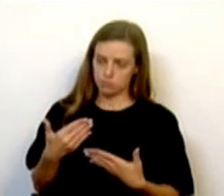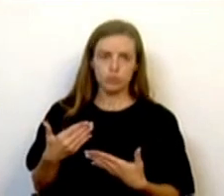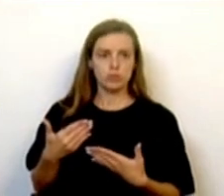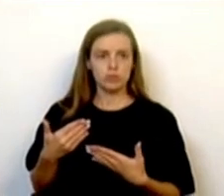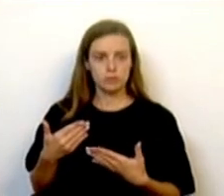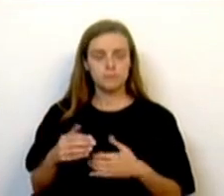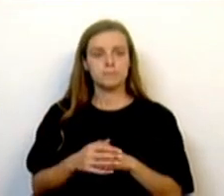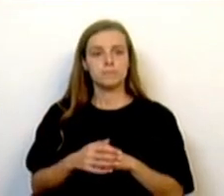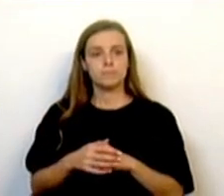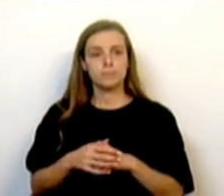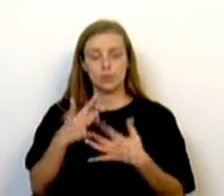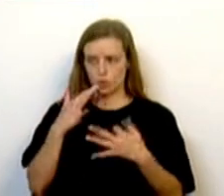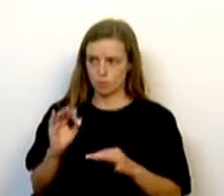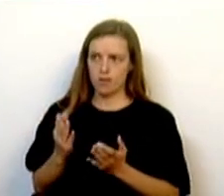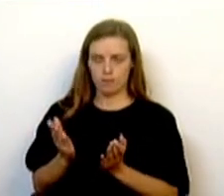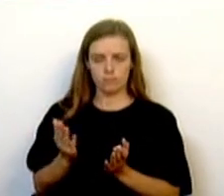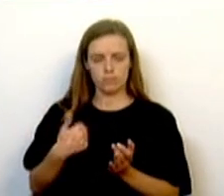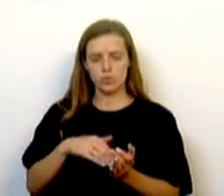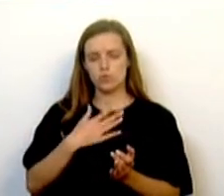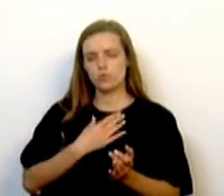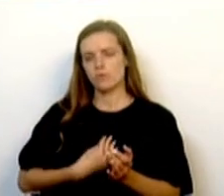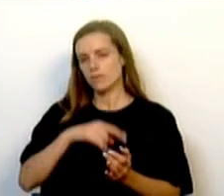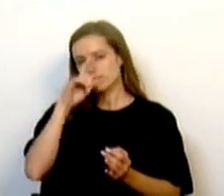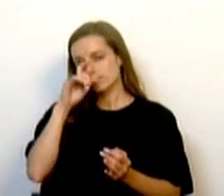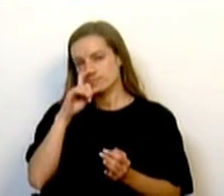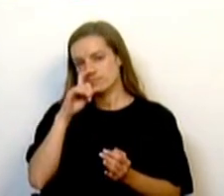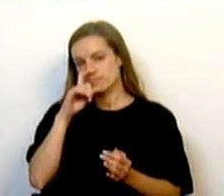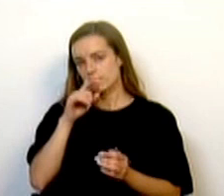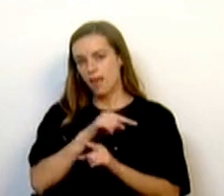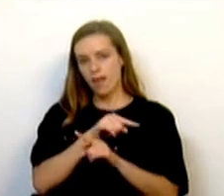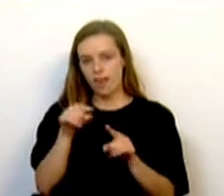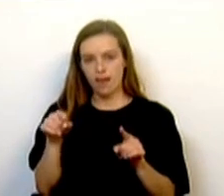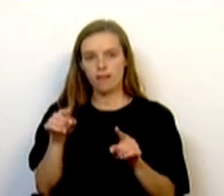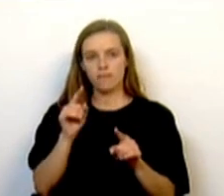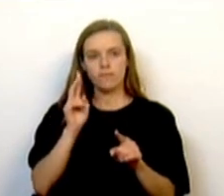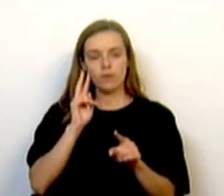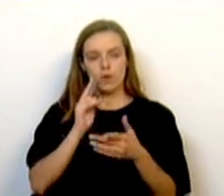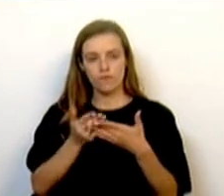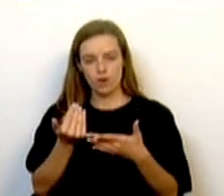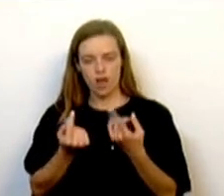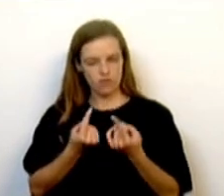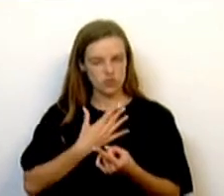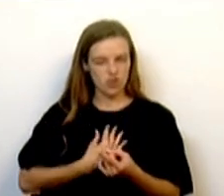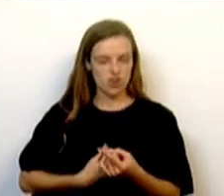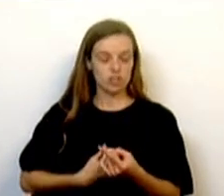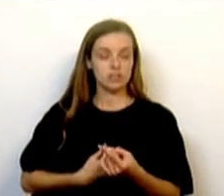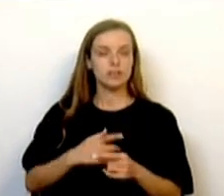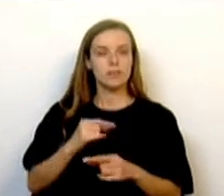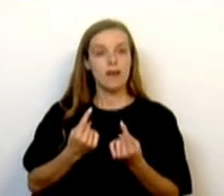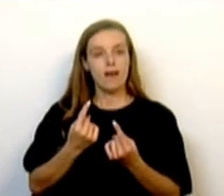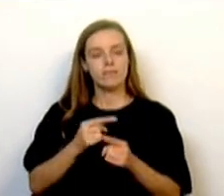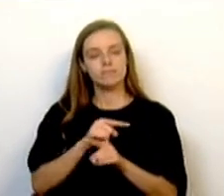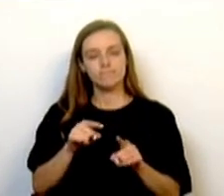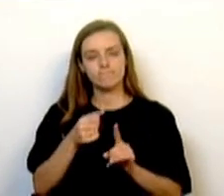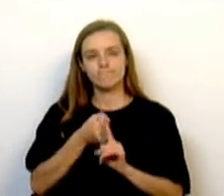legítimo que eu trago. Mas eu gostava de recordar porque há quem gosta de desvalorizar e até há quem privilegie a